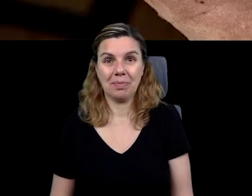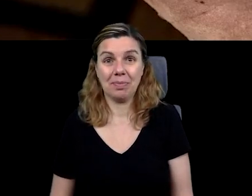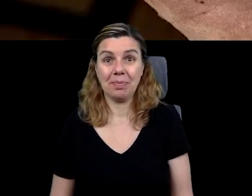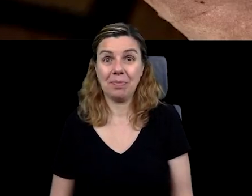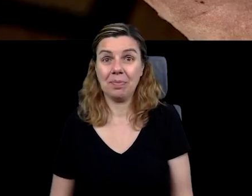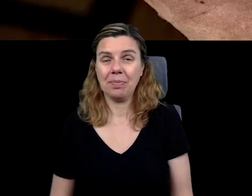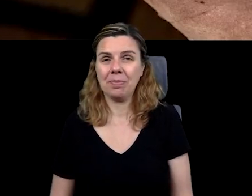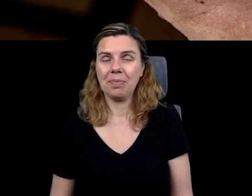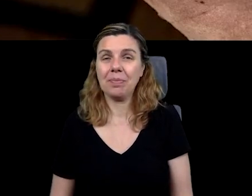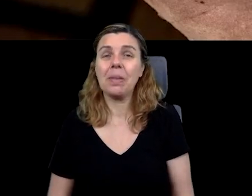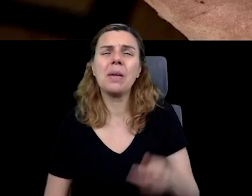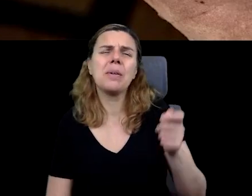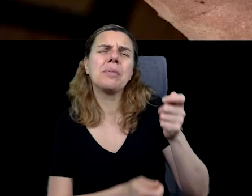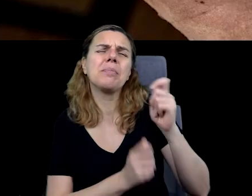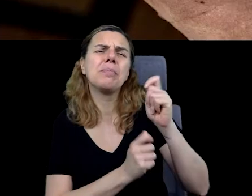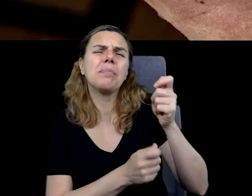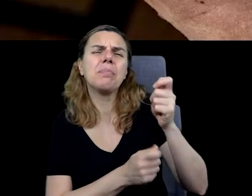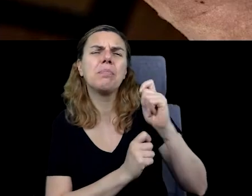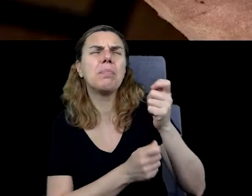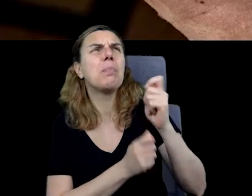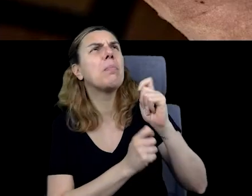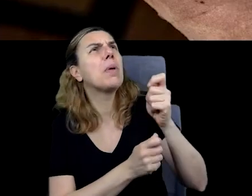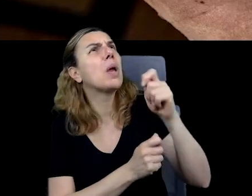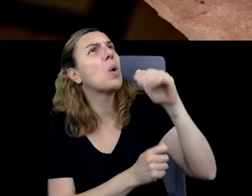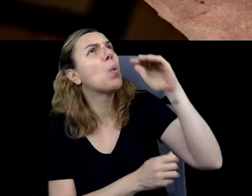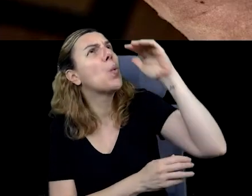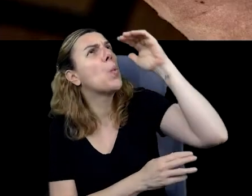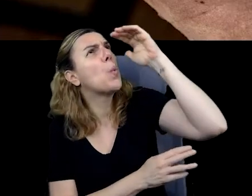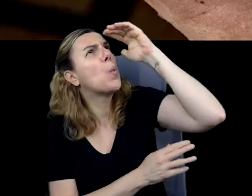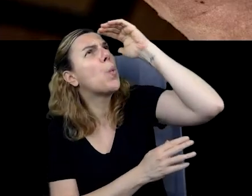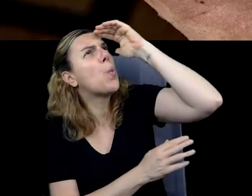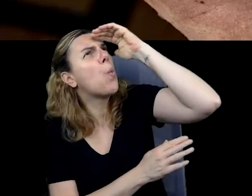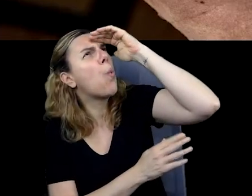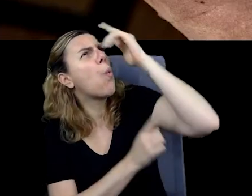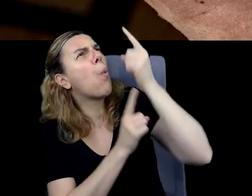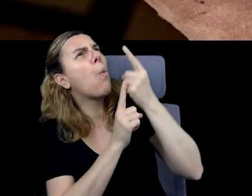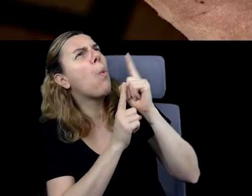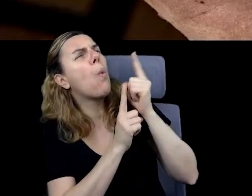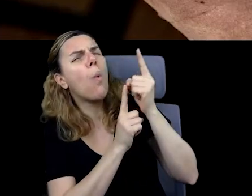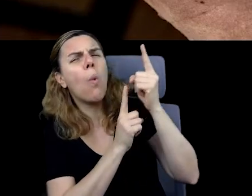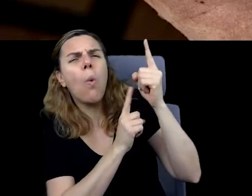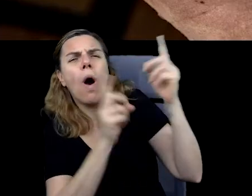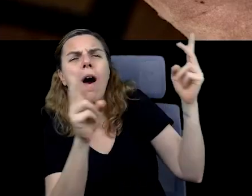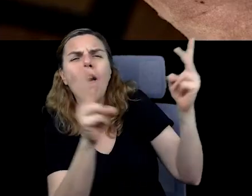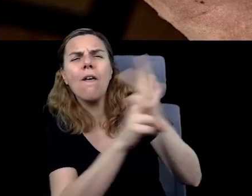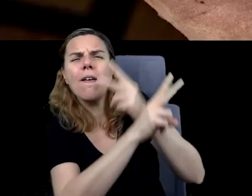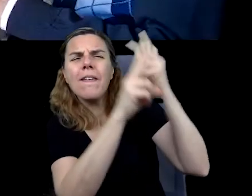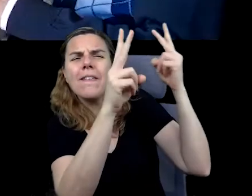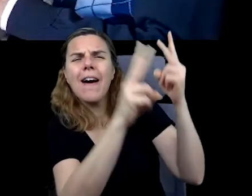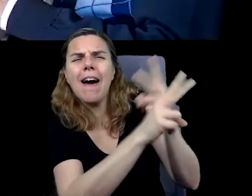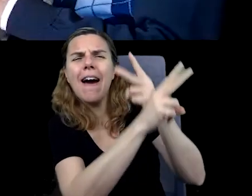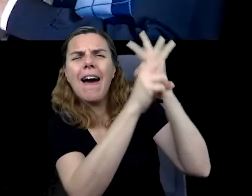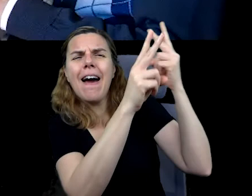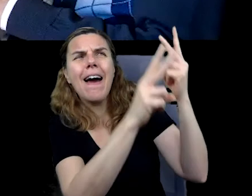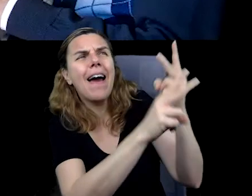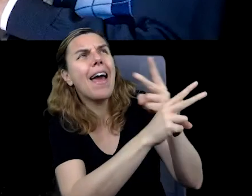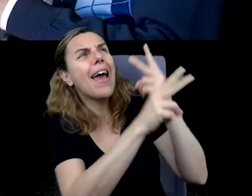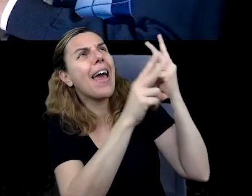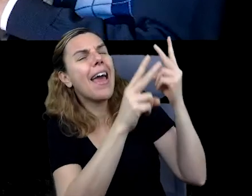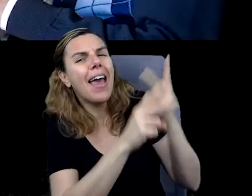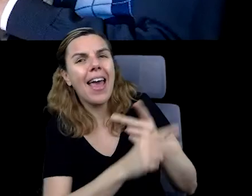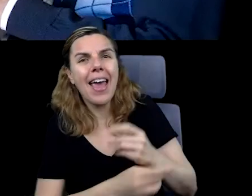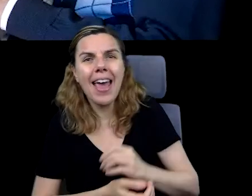Deixe a pipa subir, o céu consumir e o vento soprar.